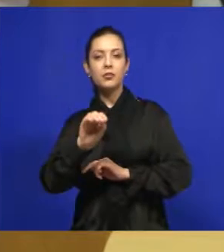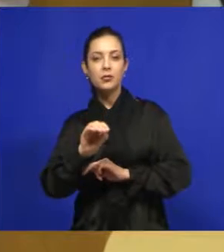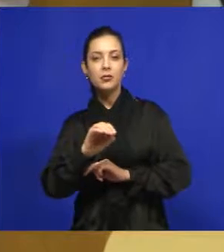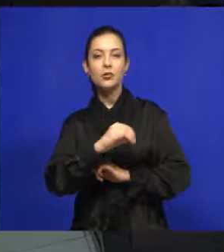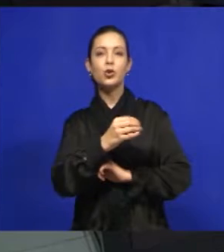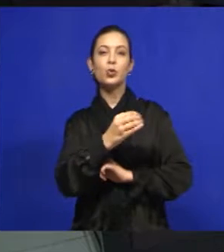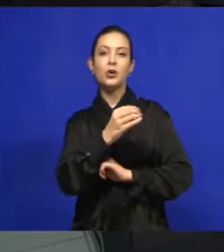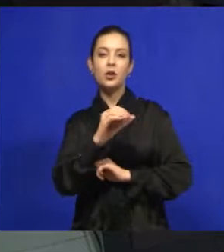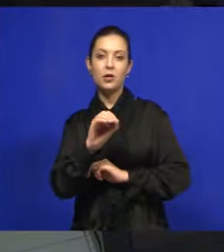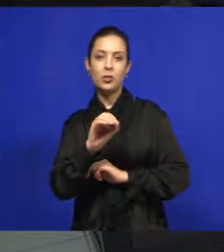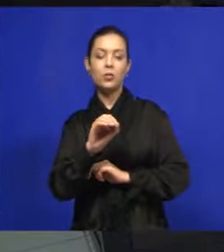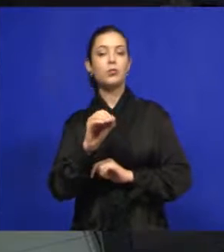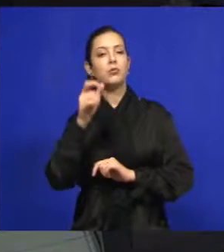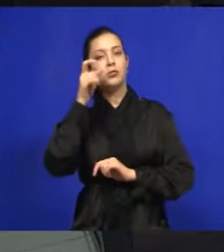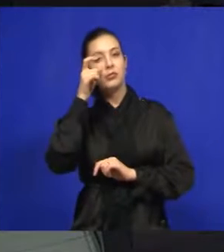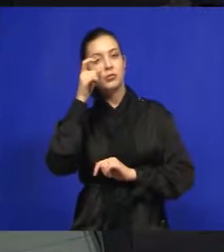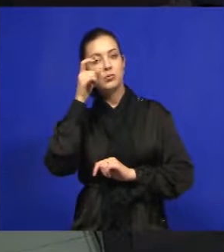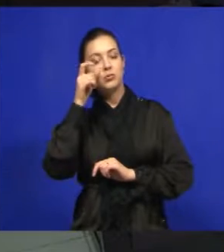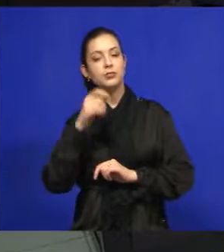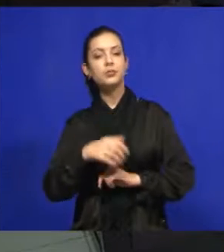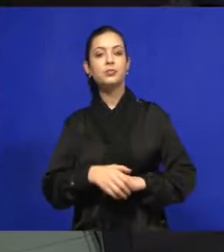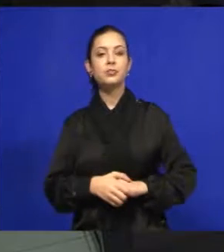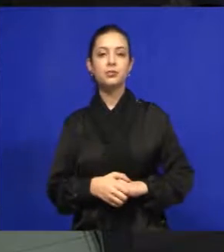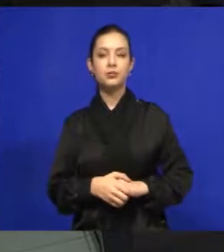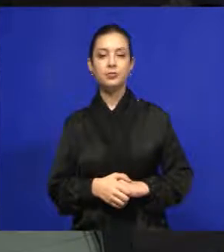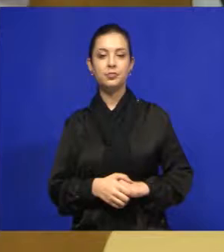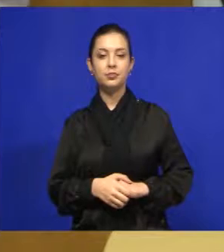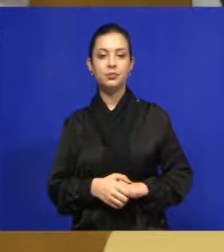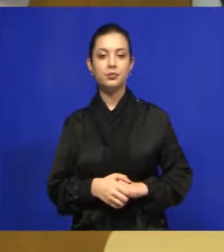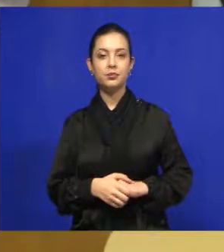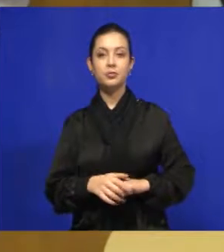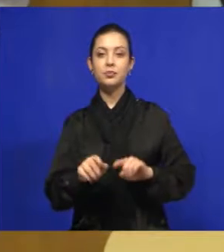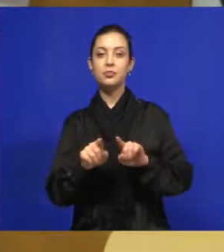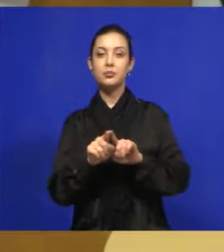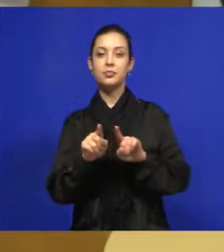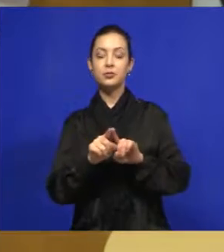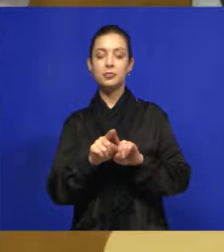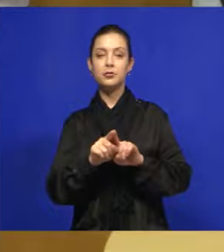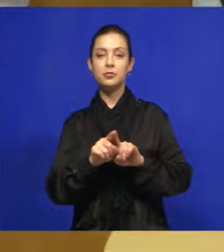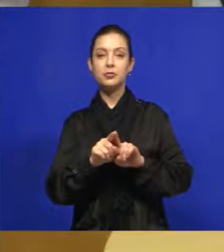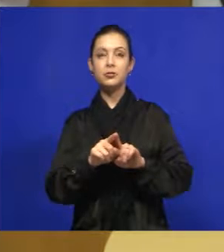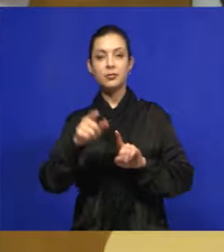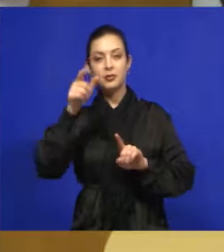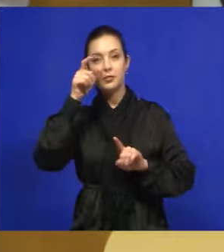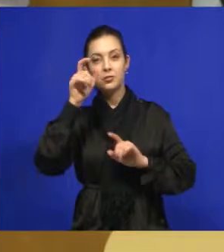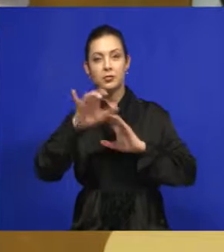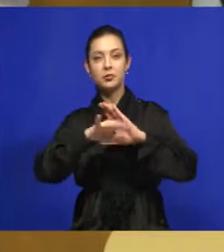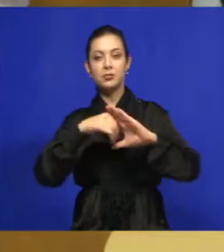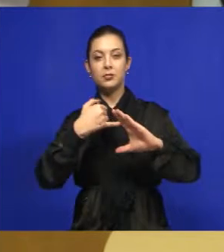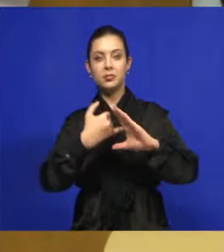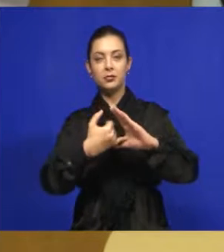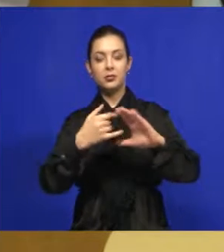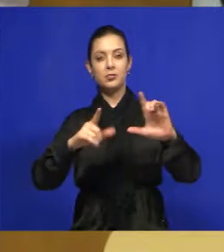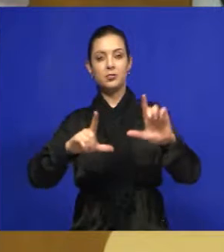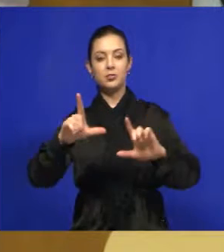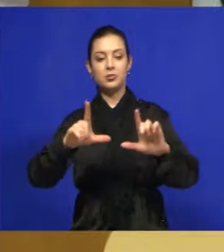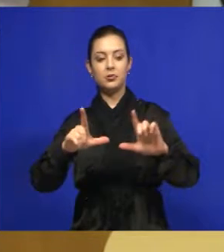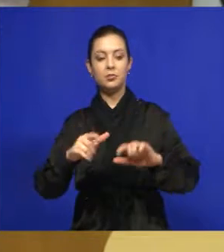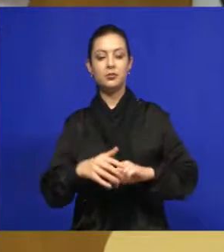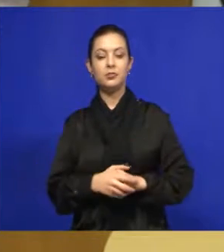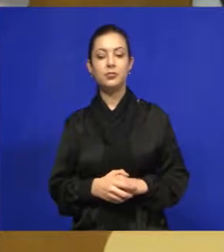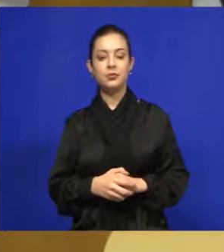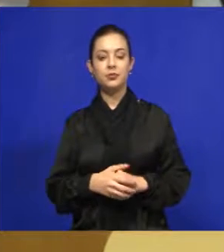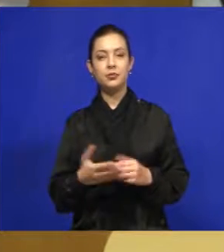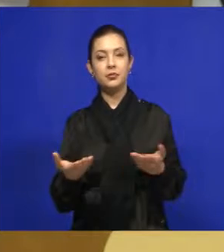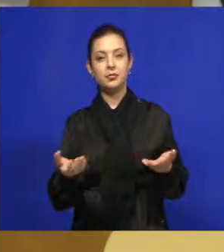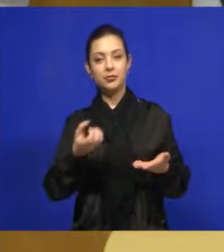companheiros aí que estão assistindo a esta sessão, aos telespectadores que assistem pela internet, pela TV Câmara, quero